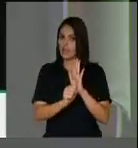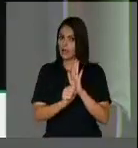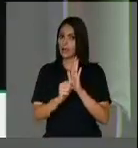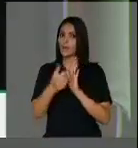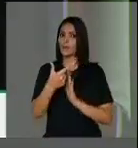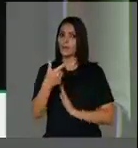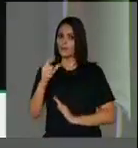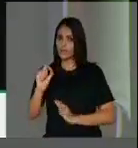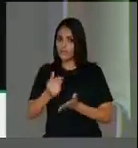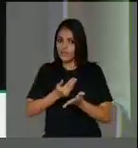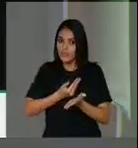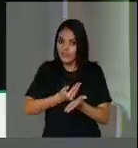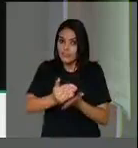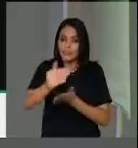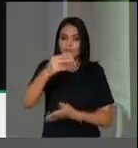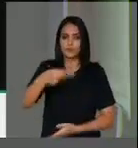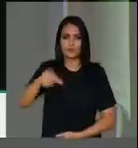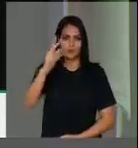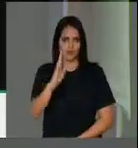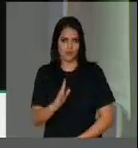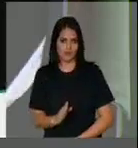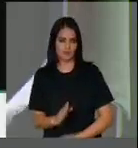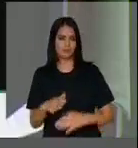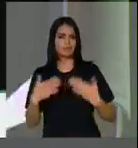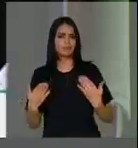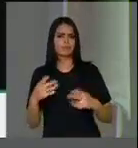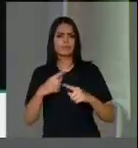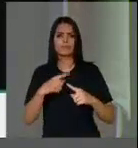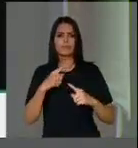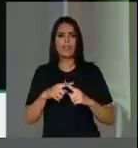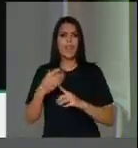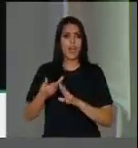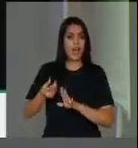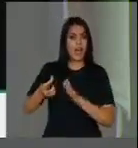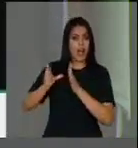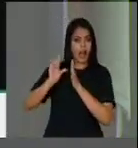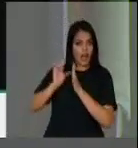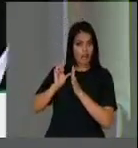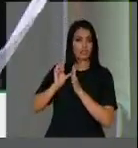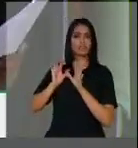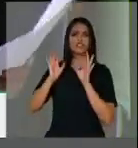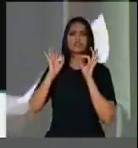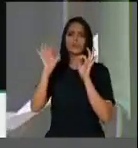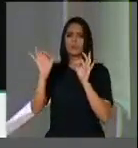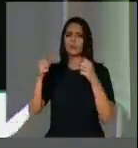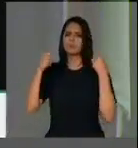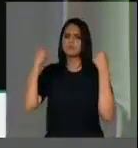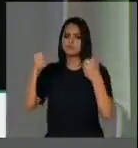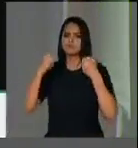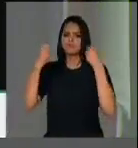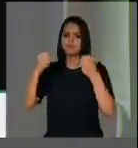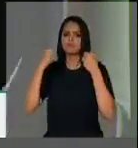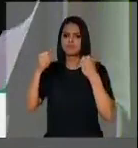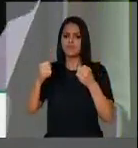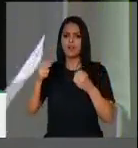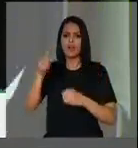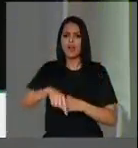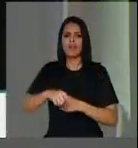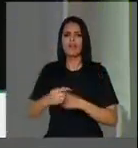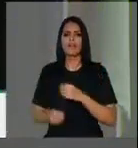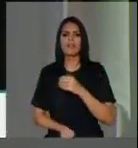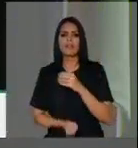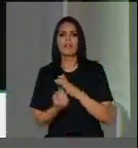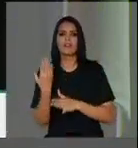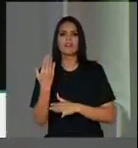país, resultante exatamente do grande movimento que assambarcava todo o mundo com a construção da